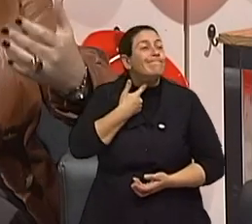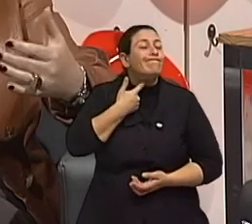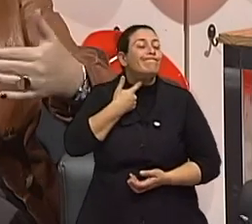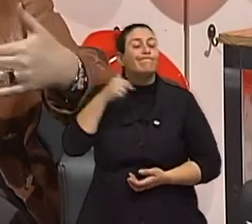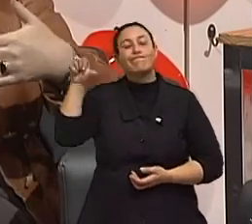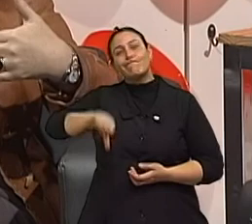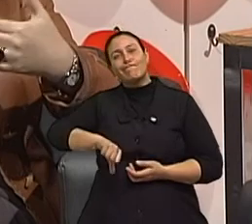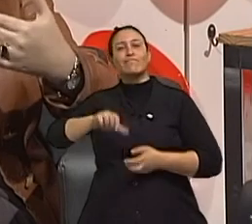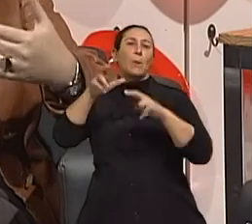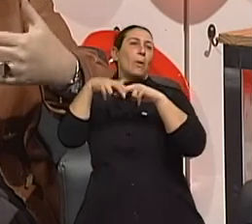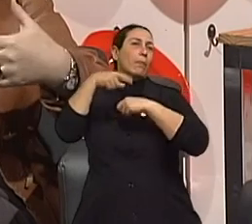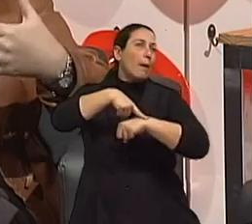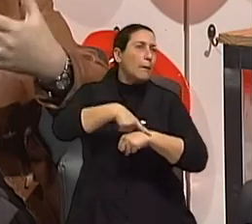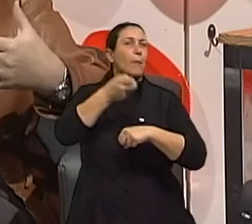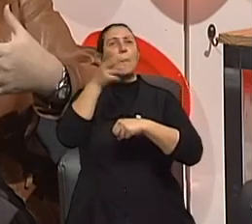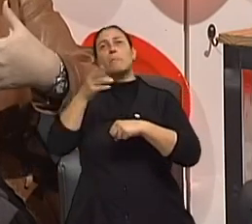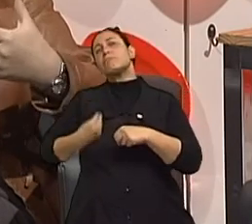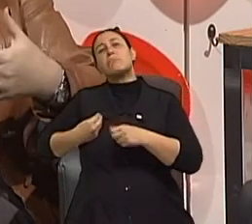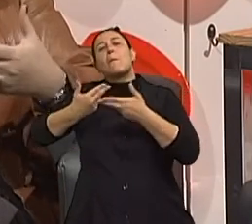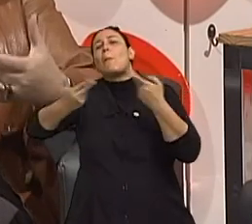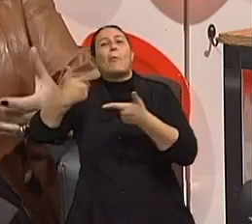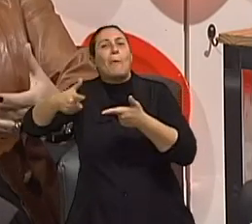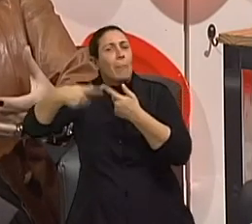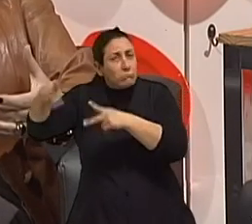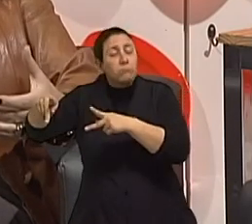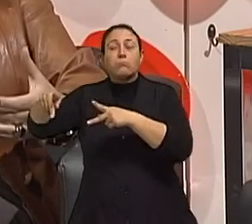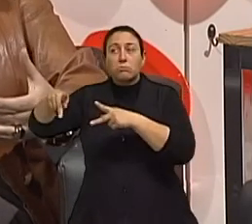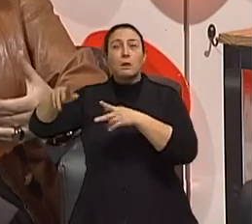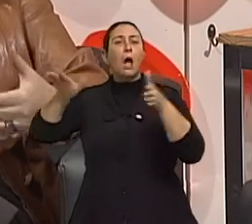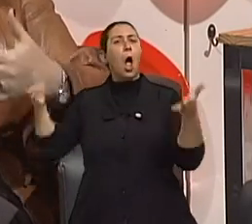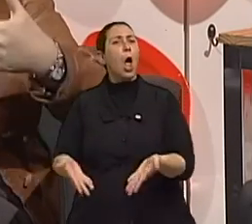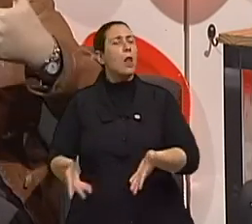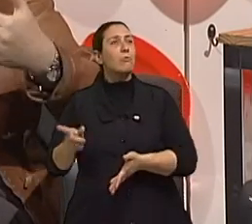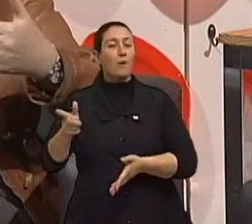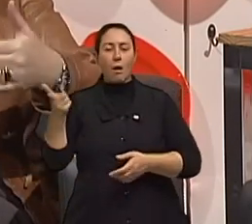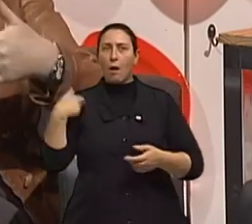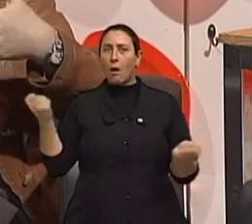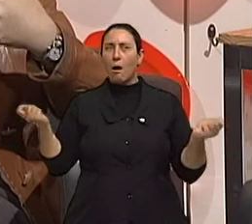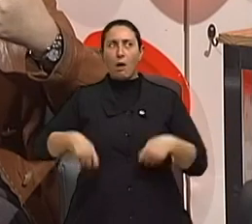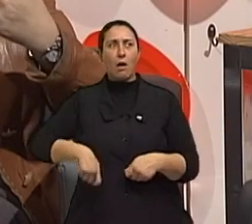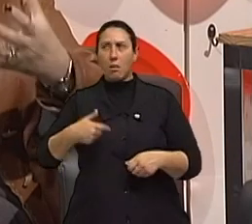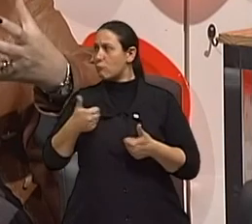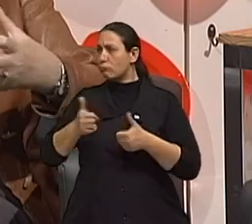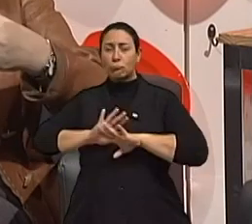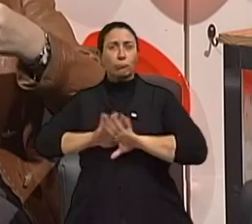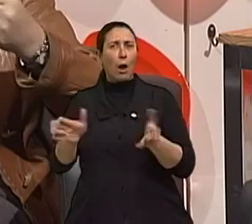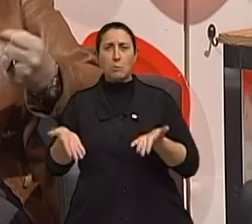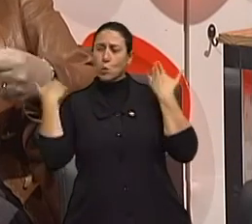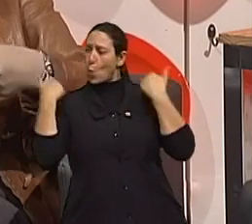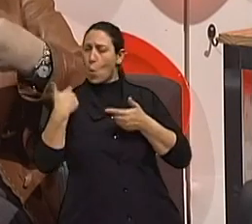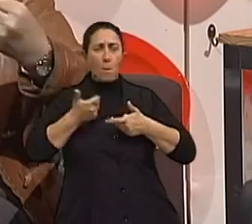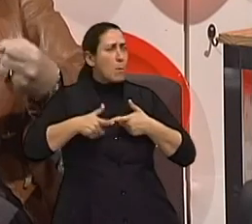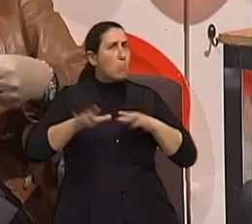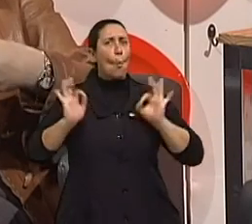tenha ponderado, né? E tenha decidido e por isso o grau de comprometimento maior. A pessoa realmente se envolve, ela